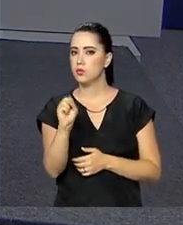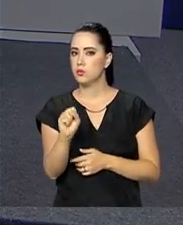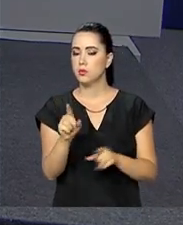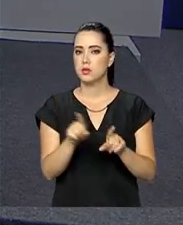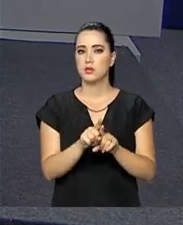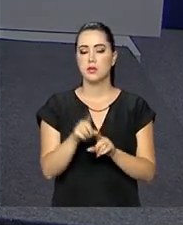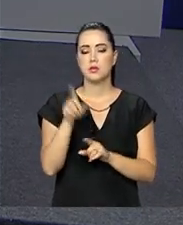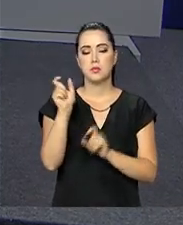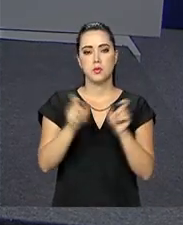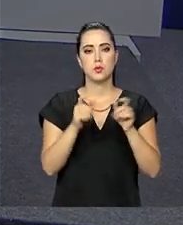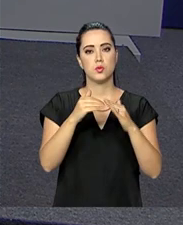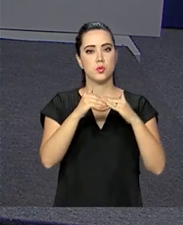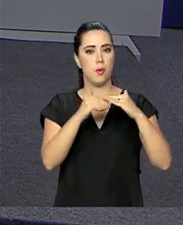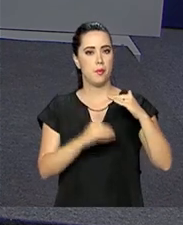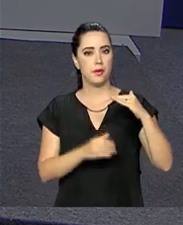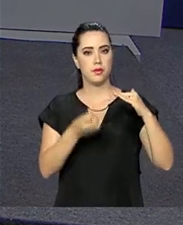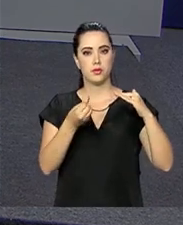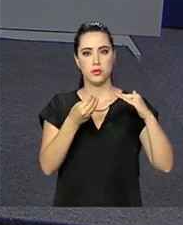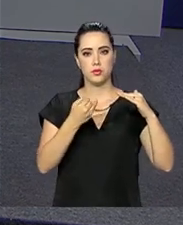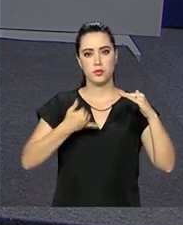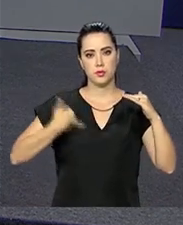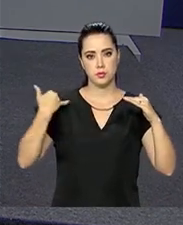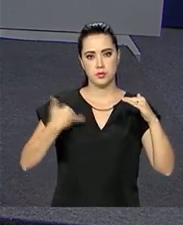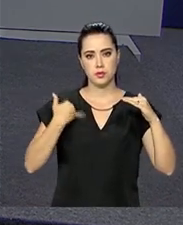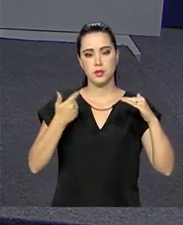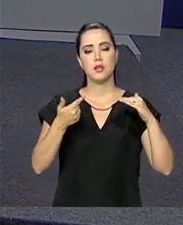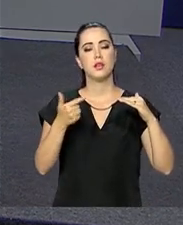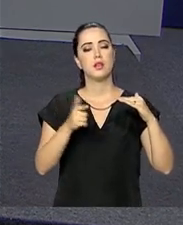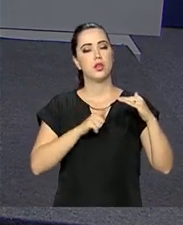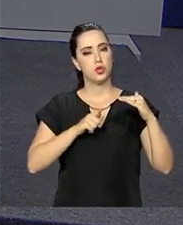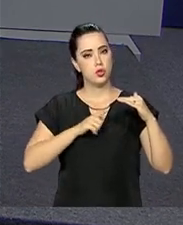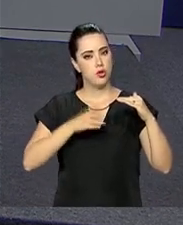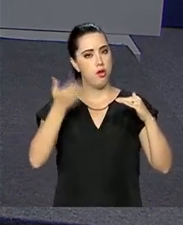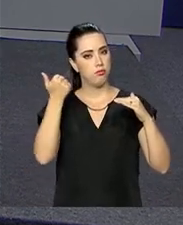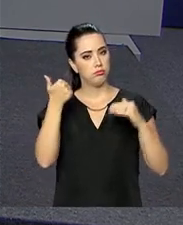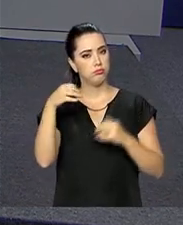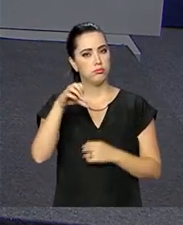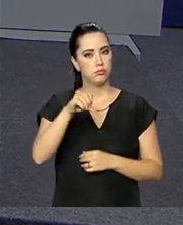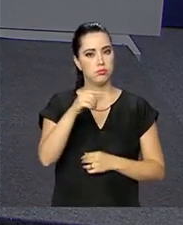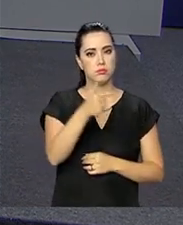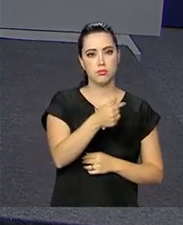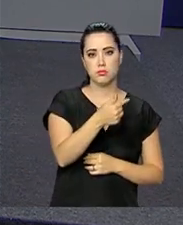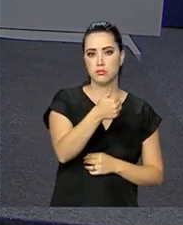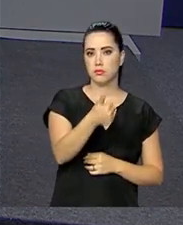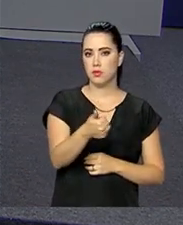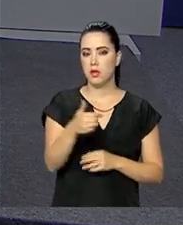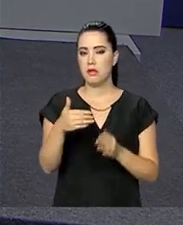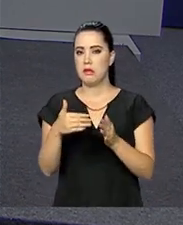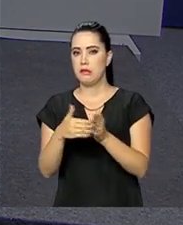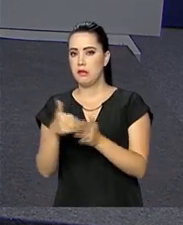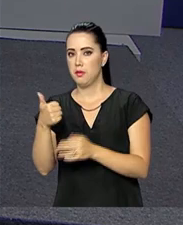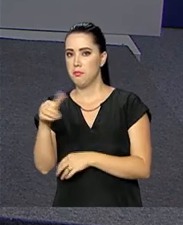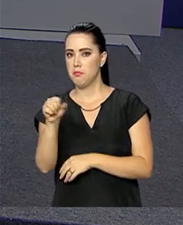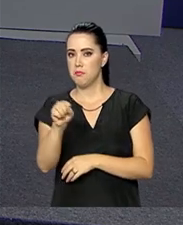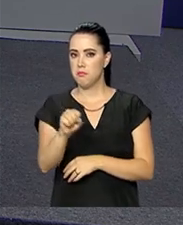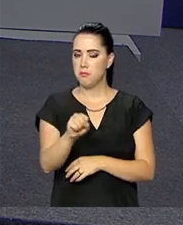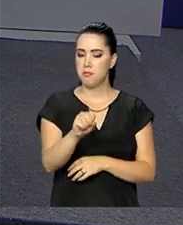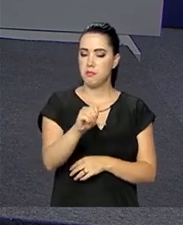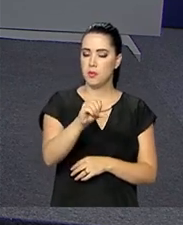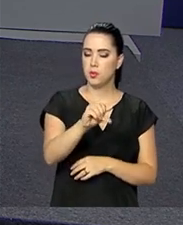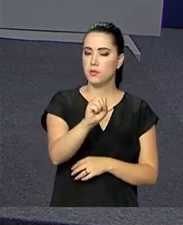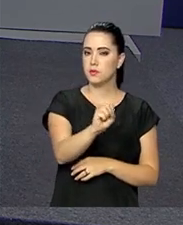para trabalhadores com menos de 60 anos e que tinham carteira assinada entre 1971 e 1988.